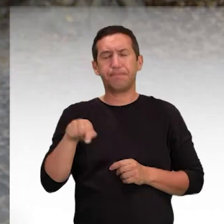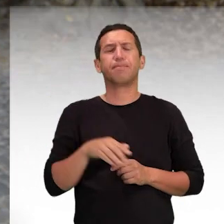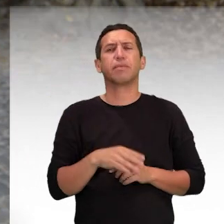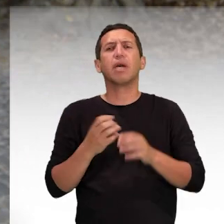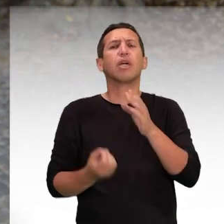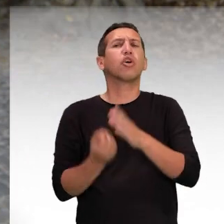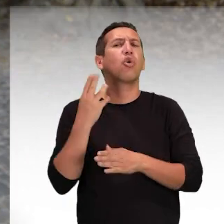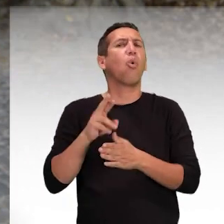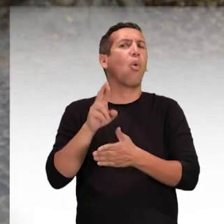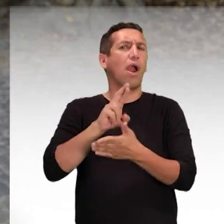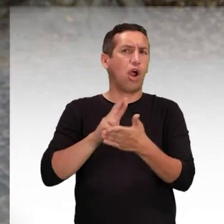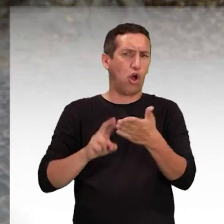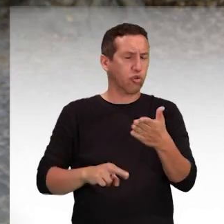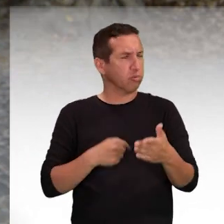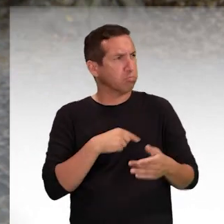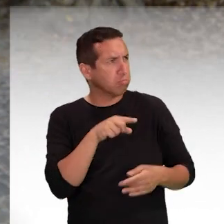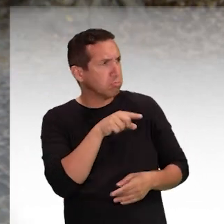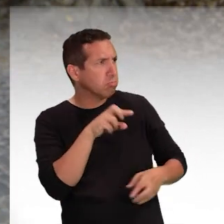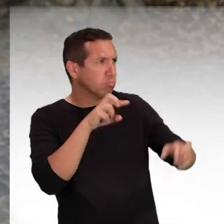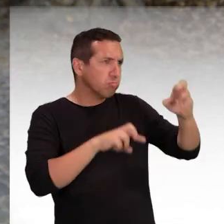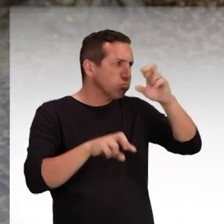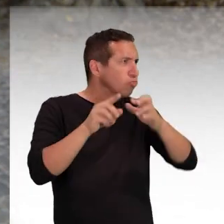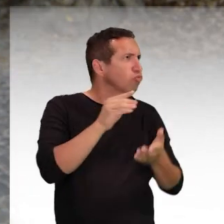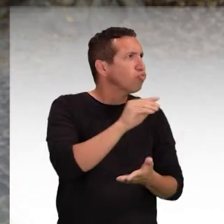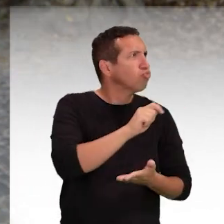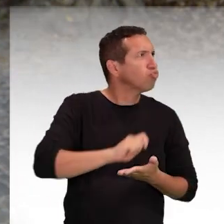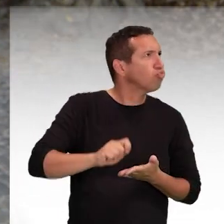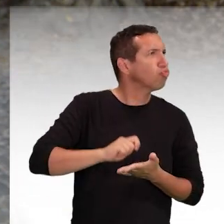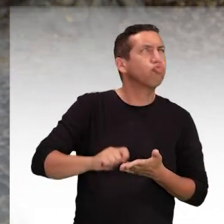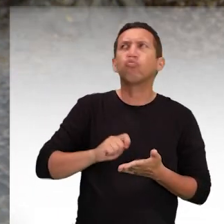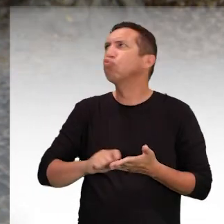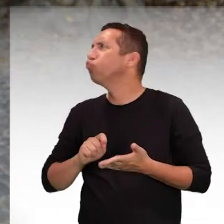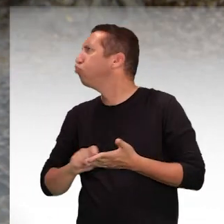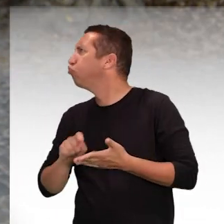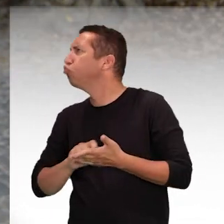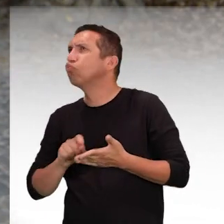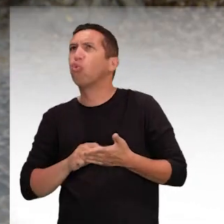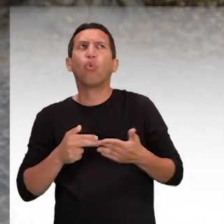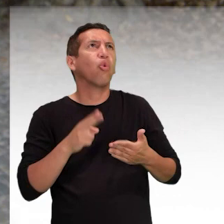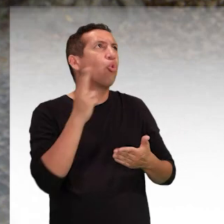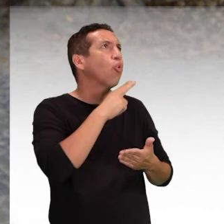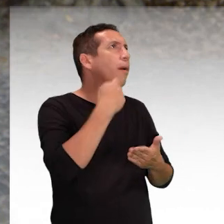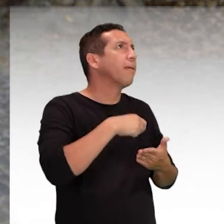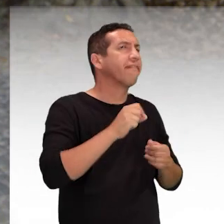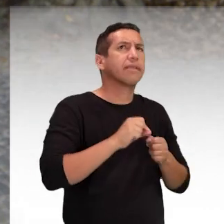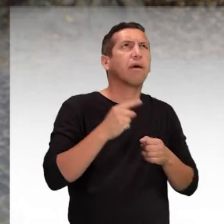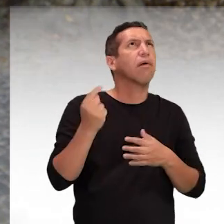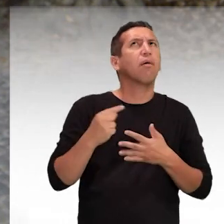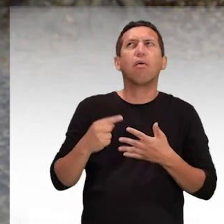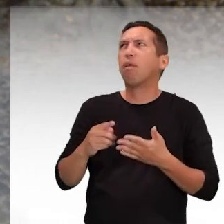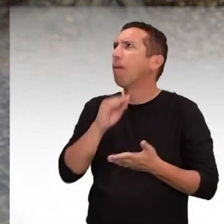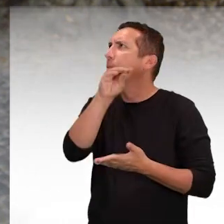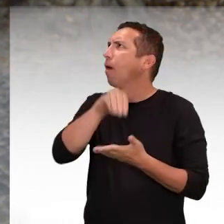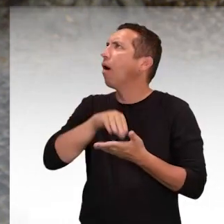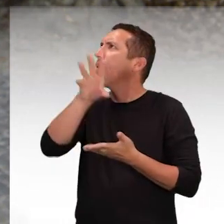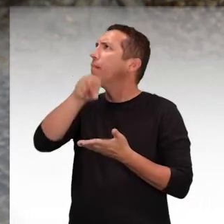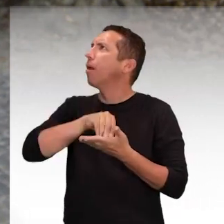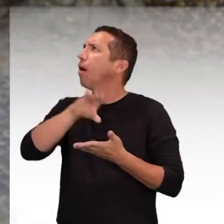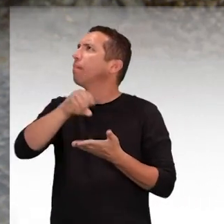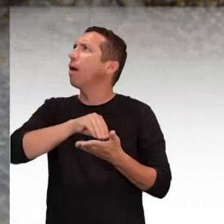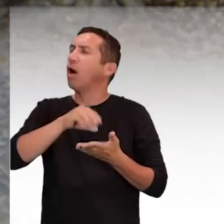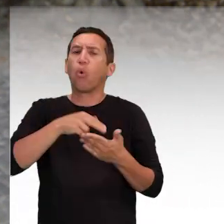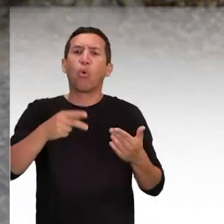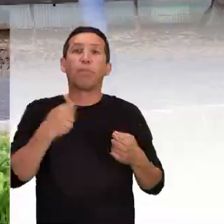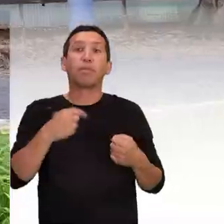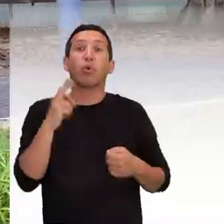IFAM, elaborou um relatório após vistoria no imóvel, determinando algumas ações urgentes, e autorizou as ações